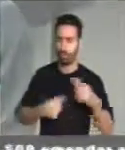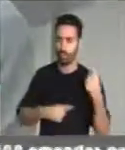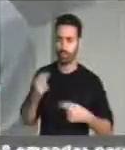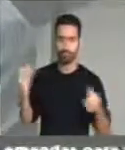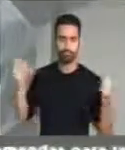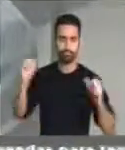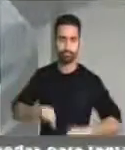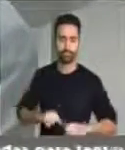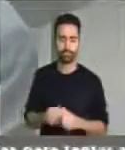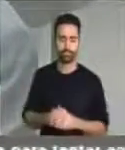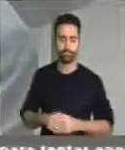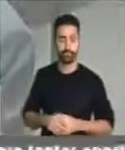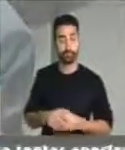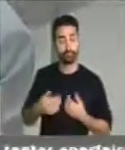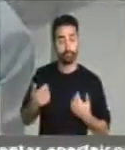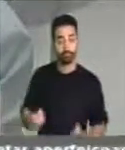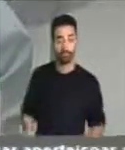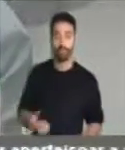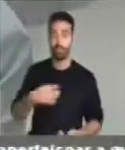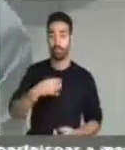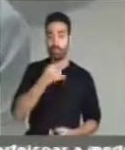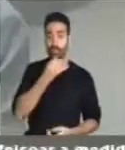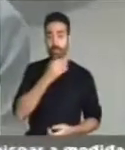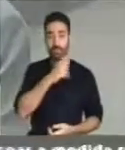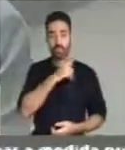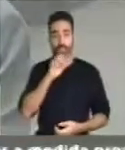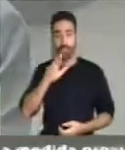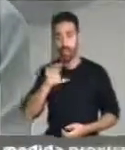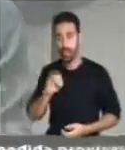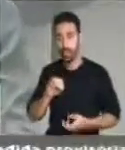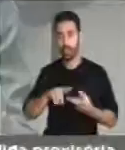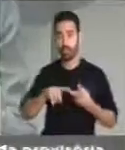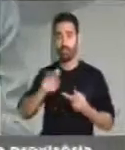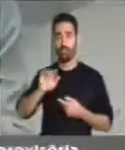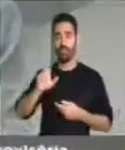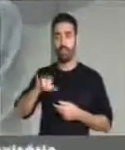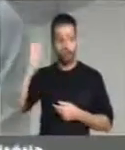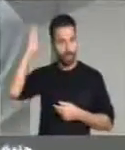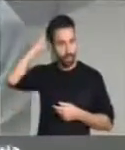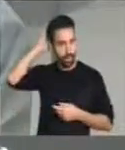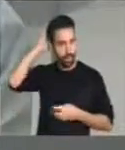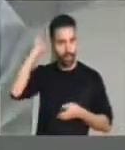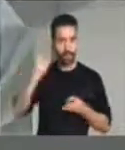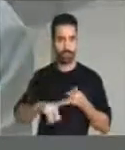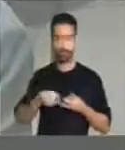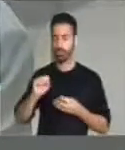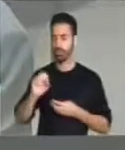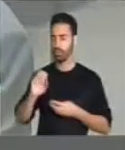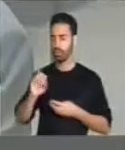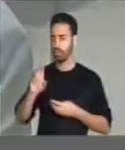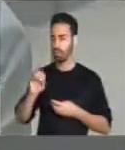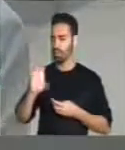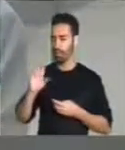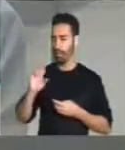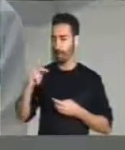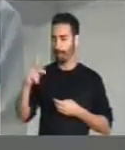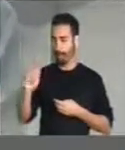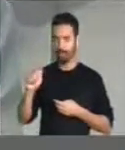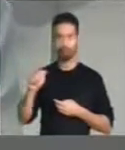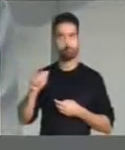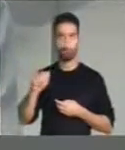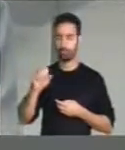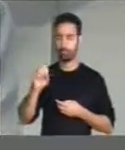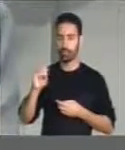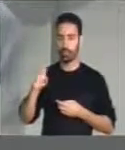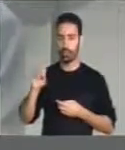E felizmente No Rio de Janeiro, em Belém, em Sorocaba Além da bancada de vereadores Que o pessoal elegeu no Brasil inteiro